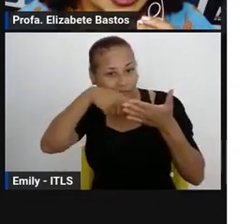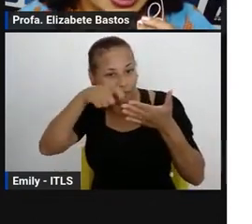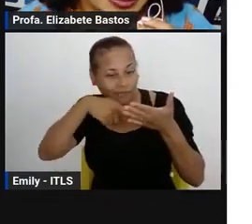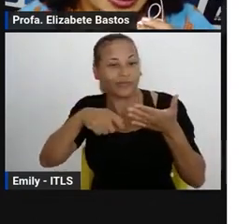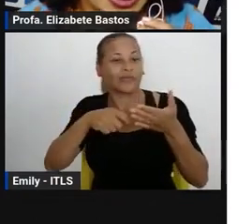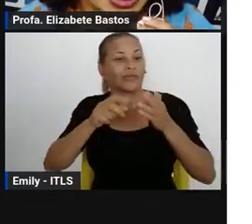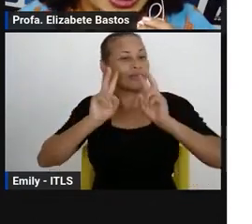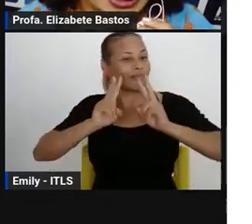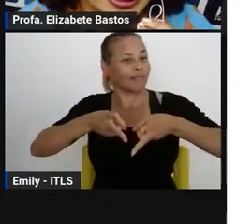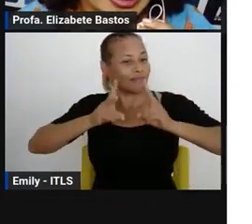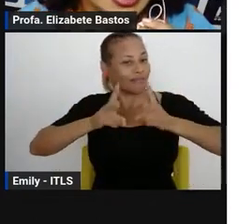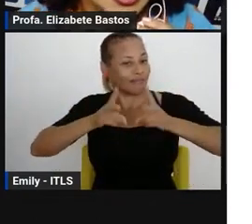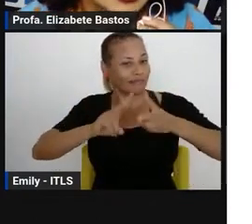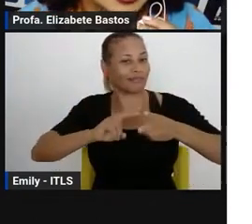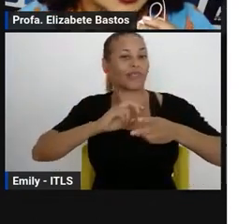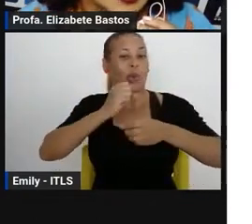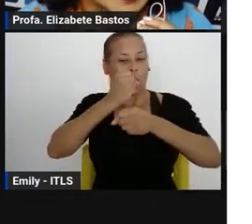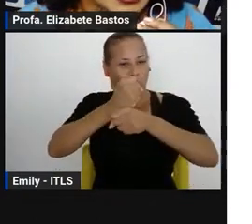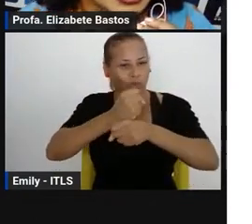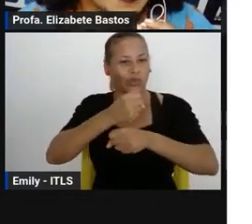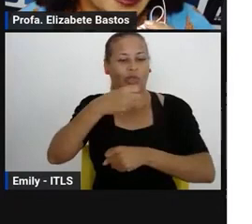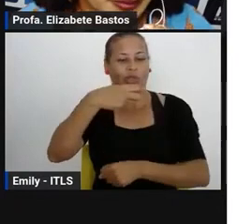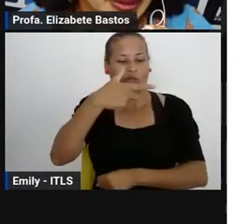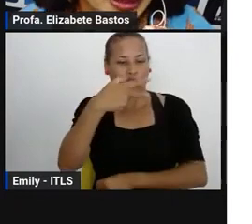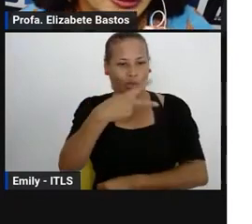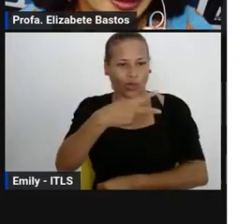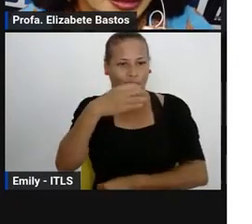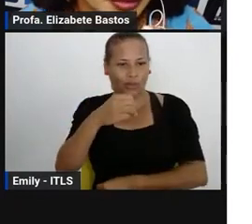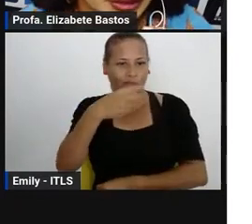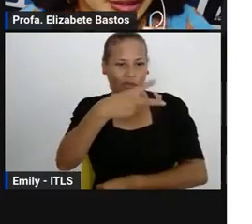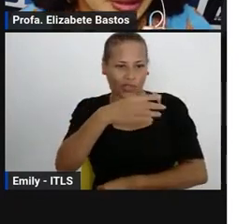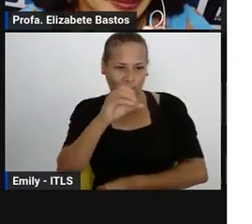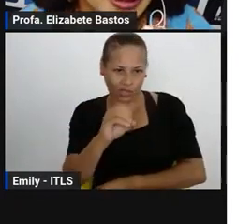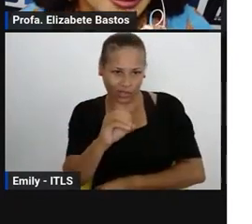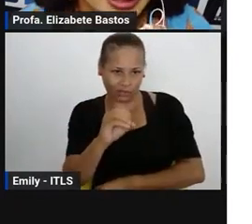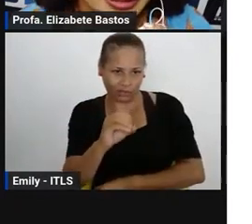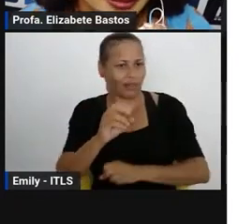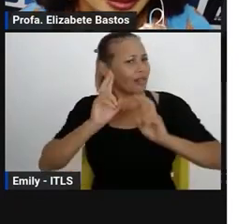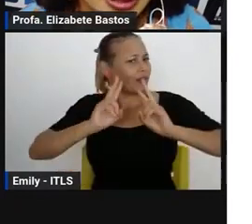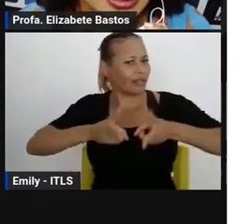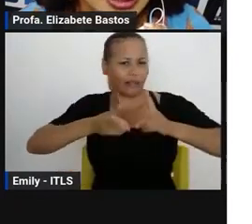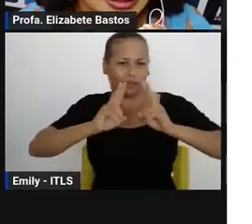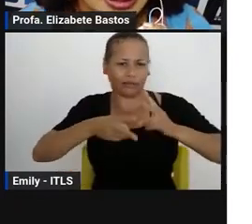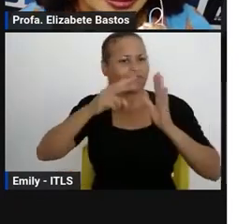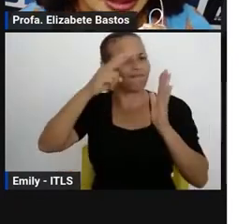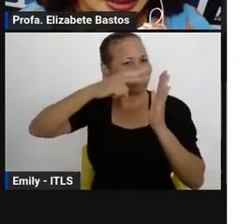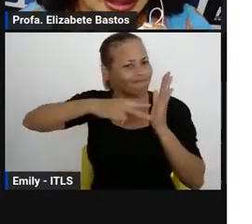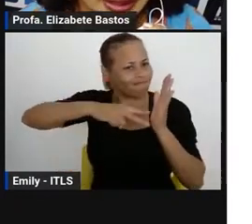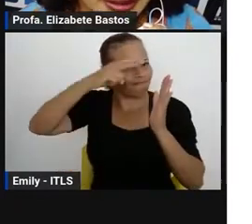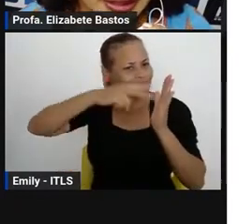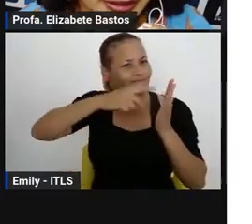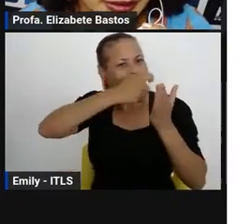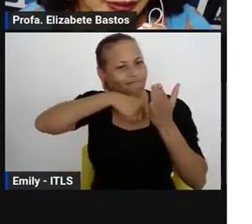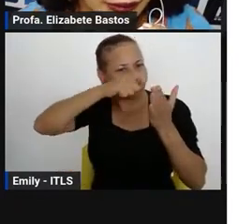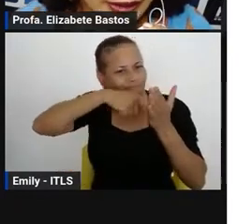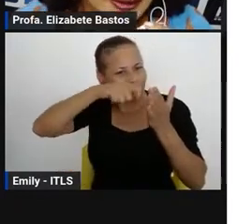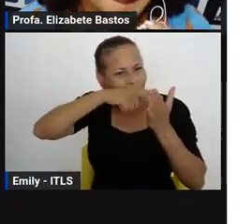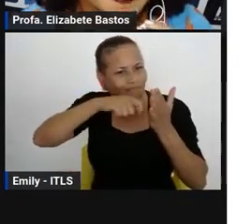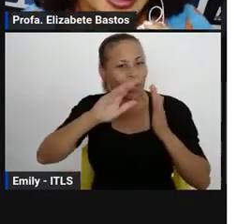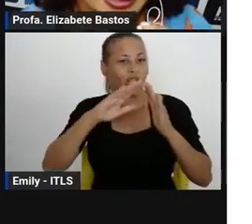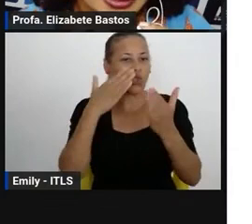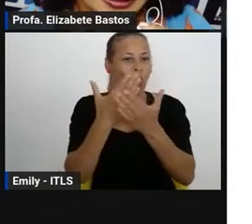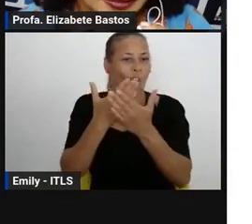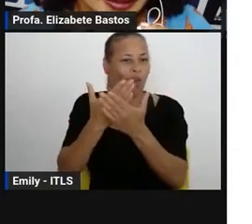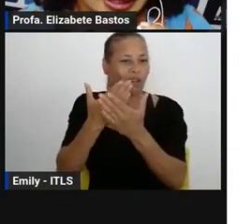letivo de 2023, né, como uma política pública do fortalecimento das leituras e escritas e oralidades nas escolas.